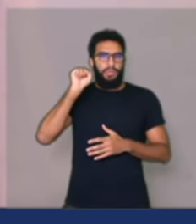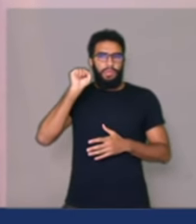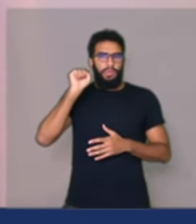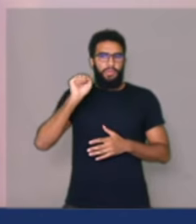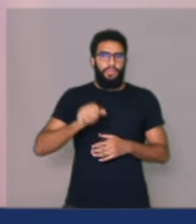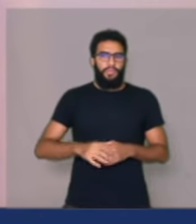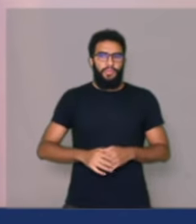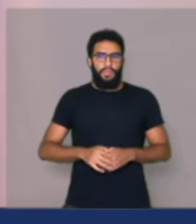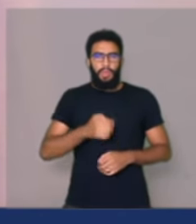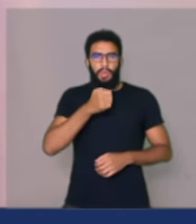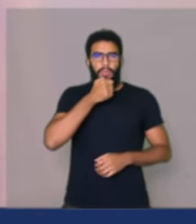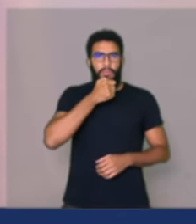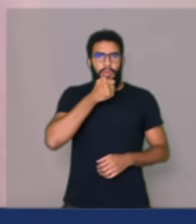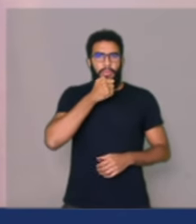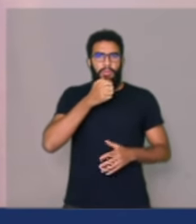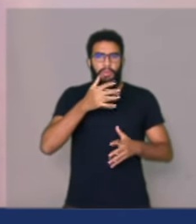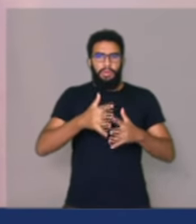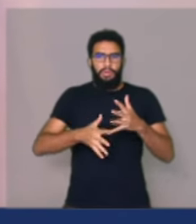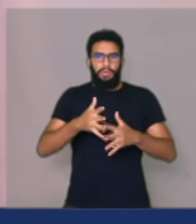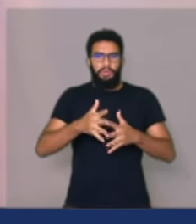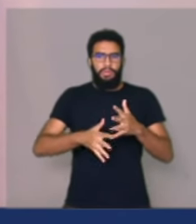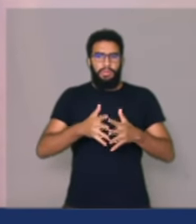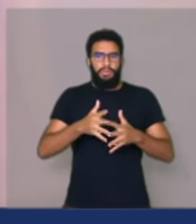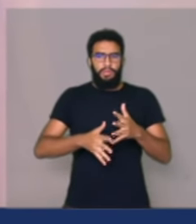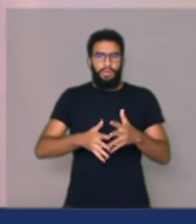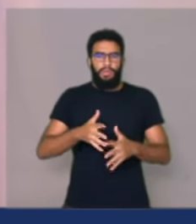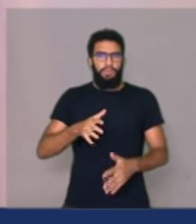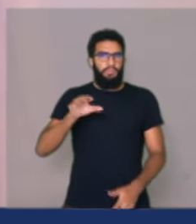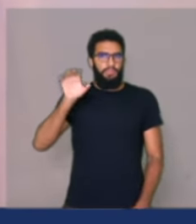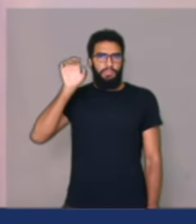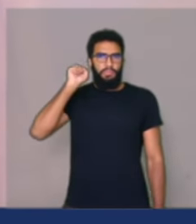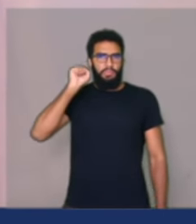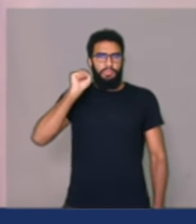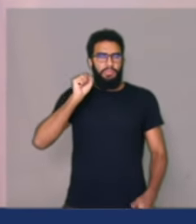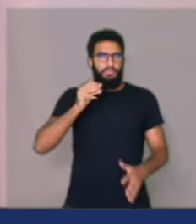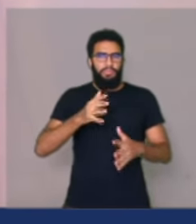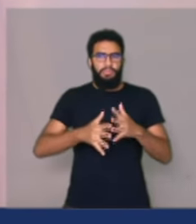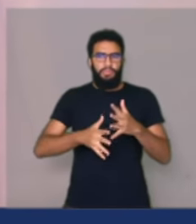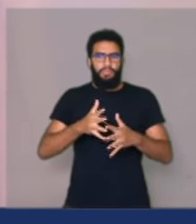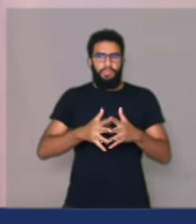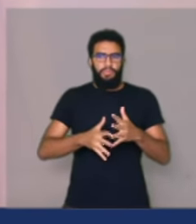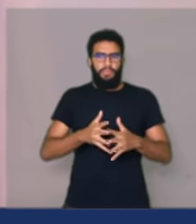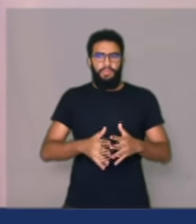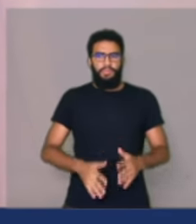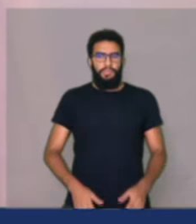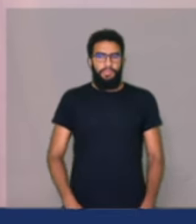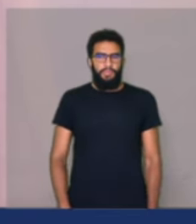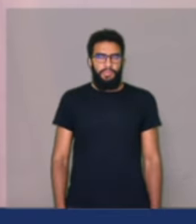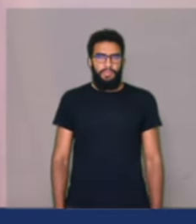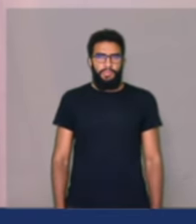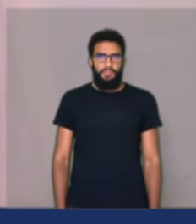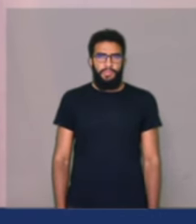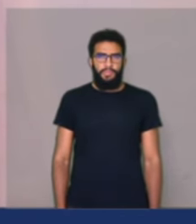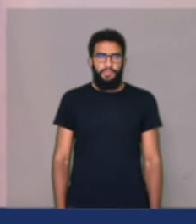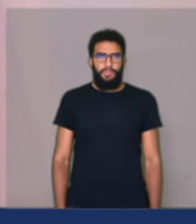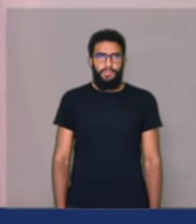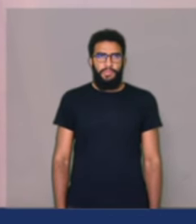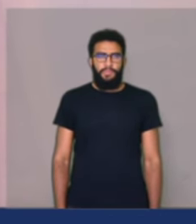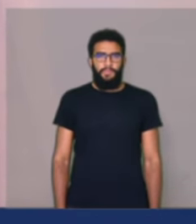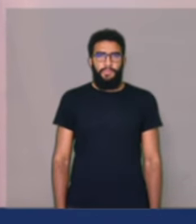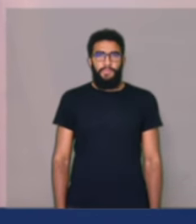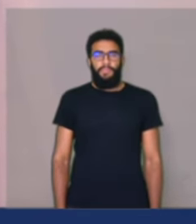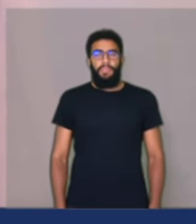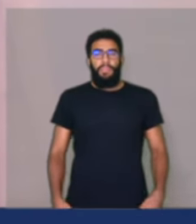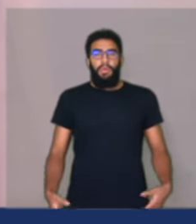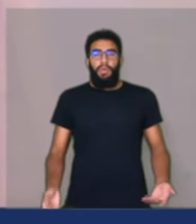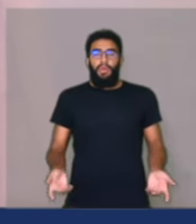a gente procura fazer uso da palavra para, mais uma vez, derrubar essa narrativa insistente da